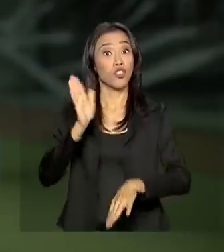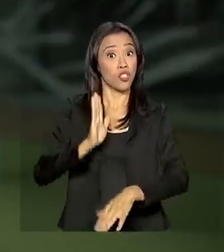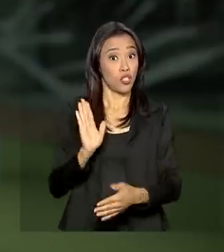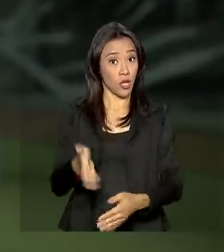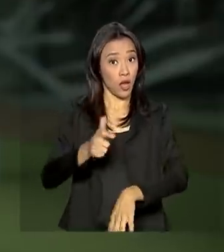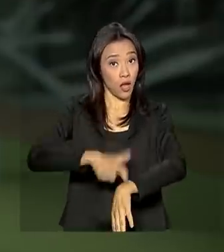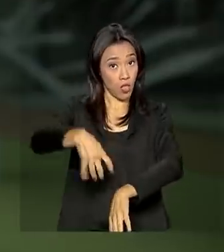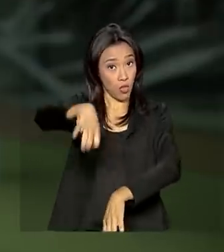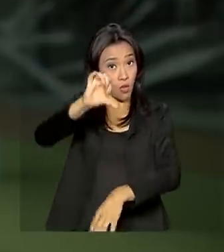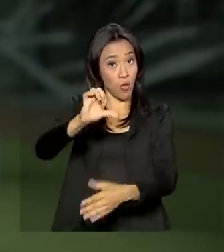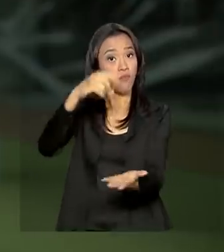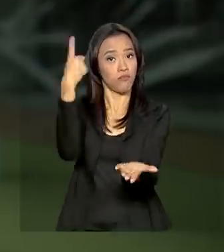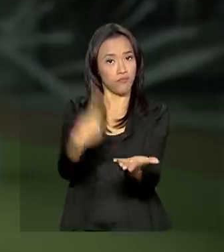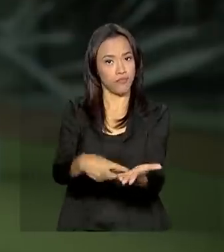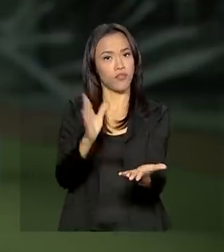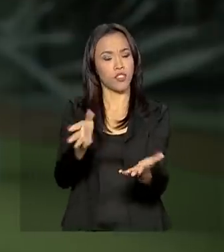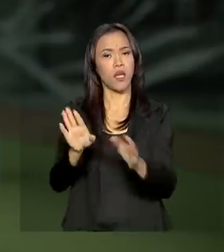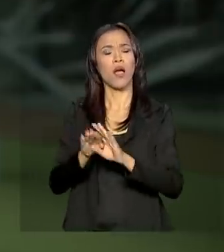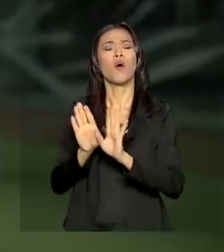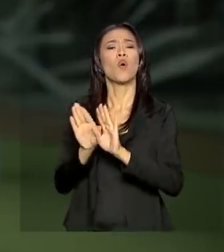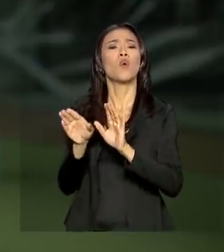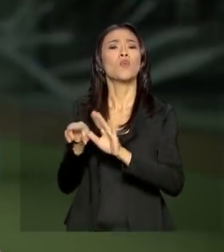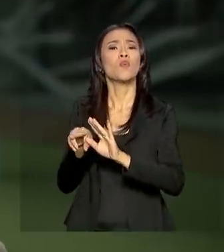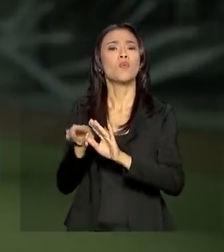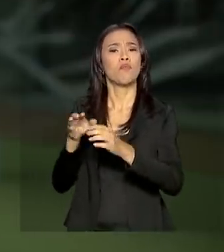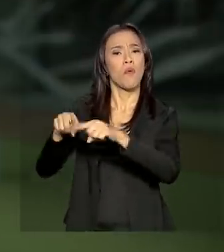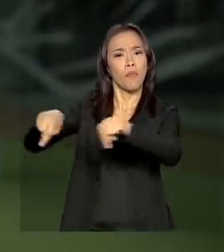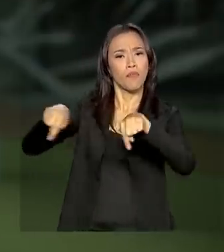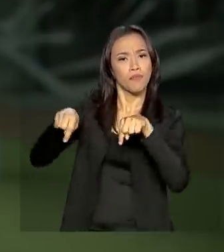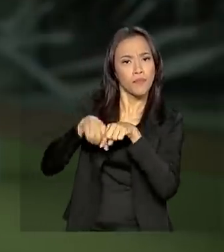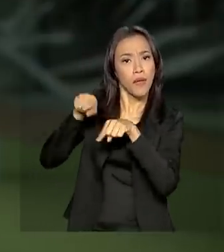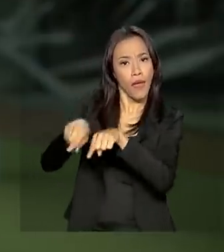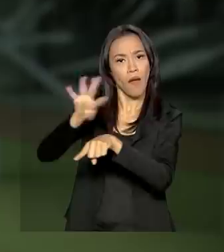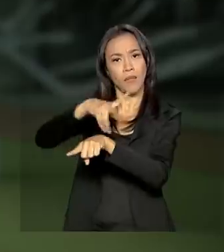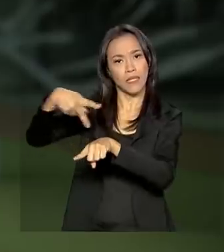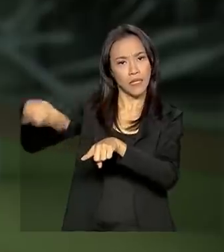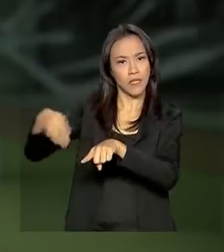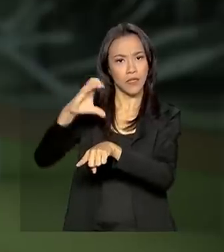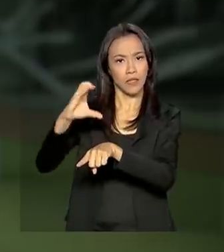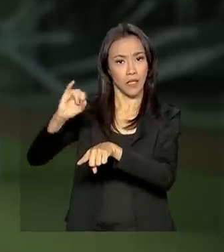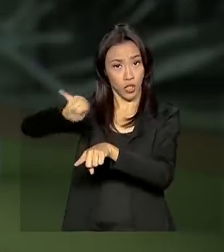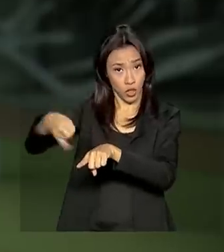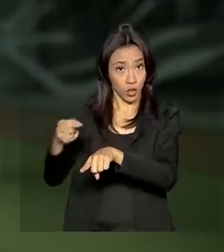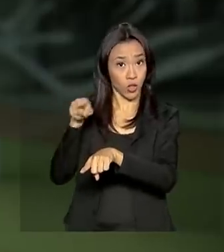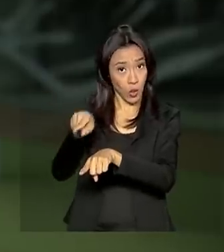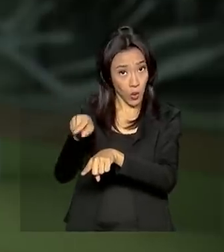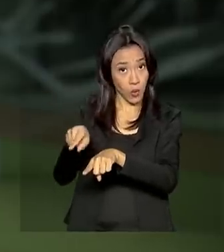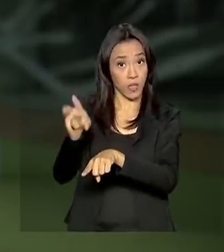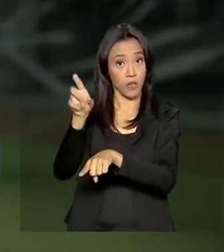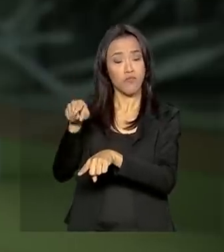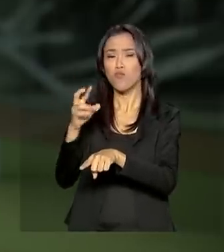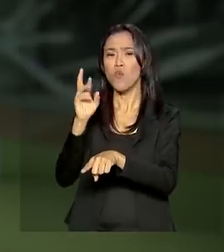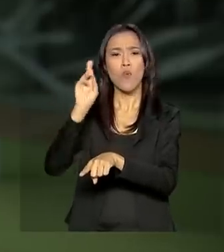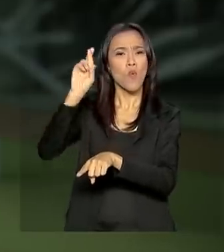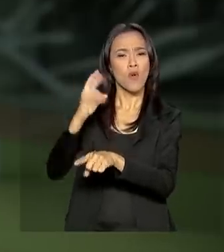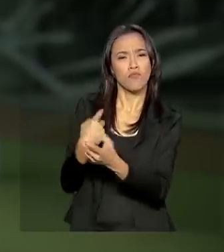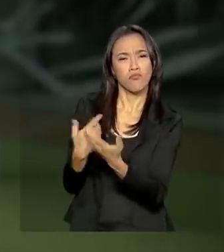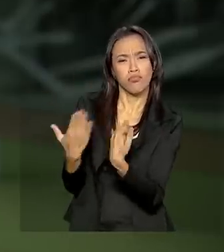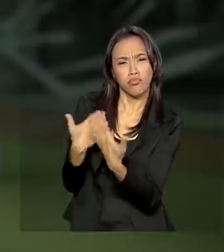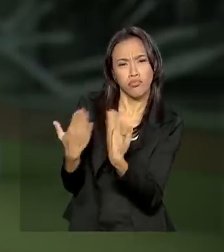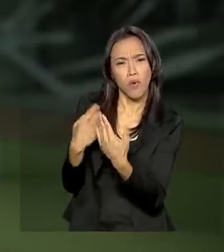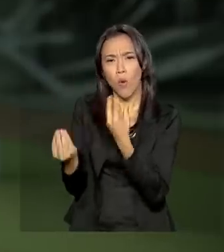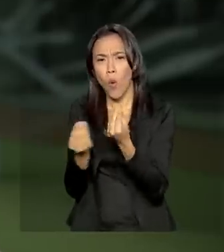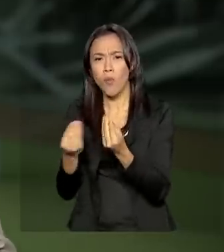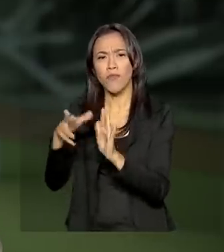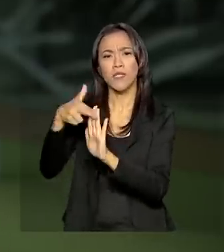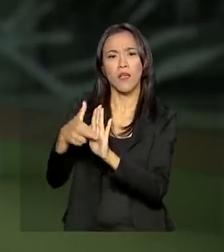há reunião marcada no gabinete da senadora Simone Tebet, presidente da Comissão de Constituição e Justiça, para discutir os procedimentos de